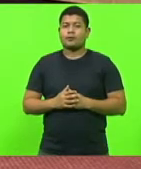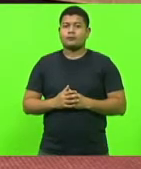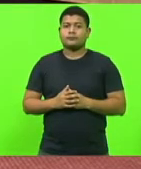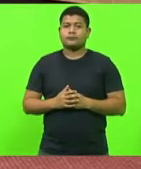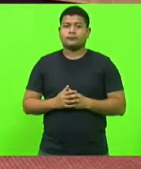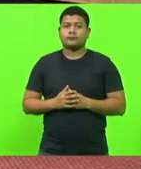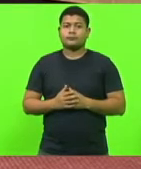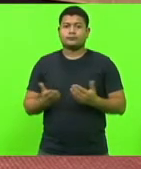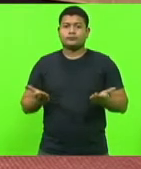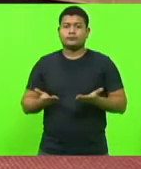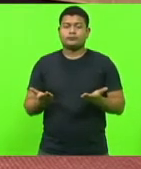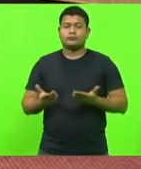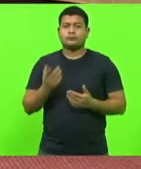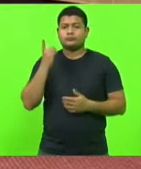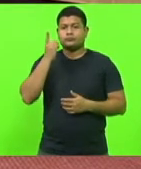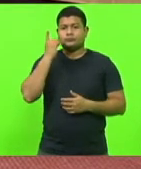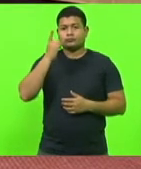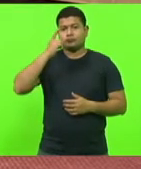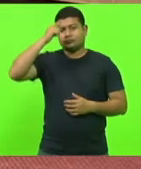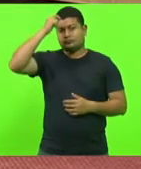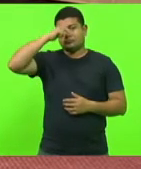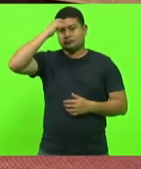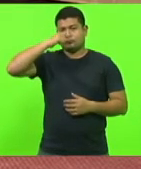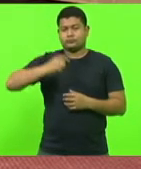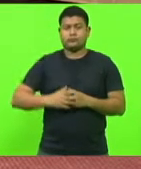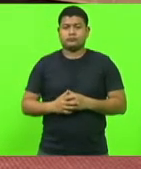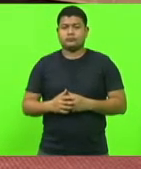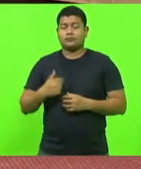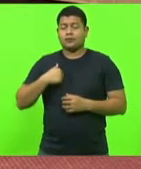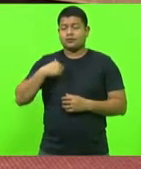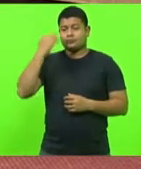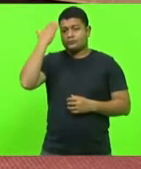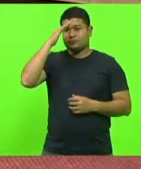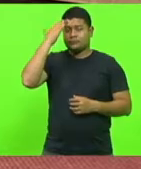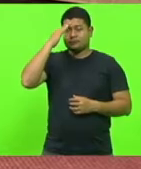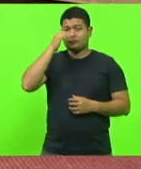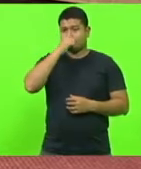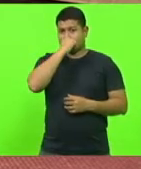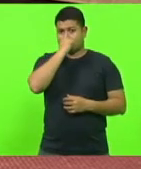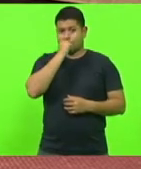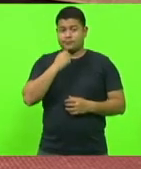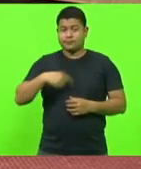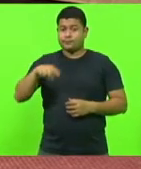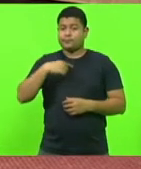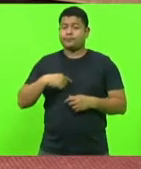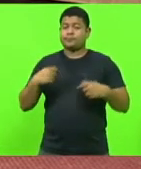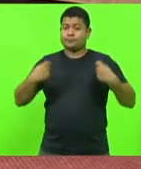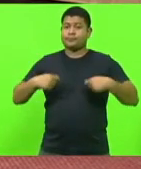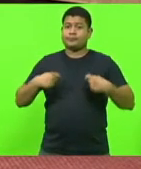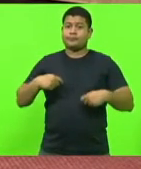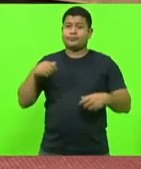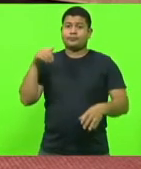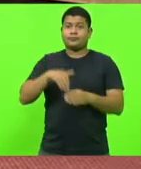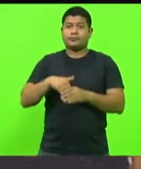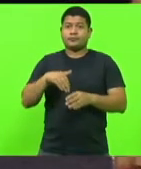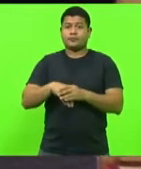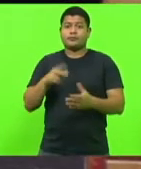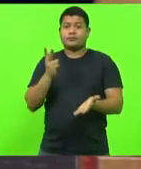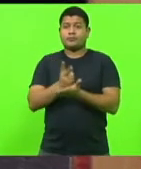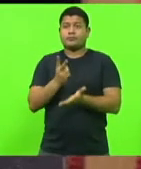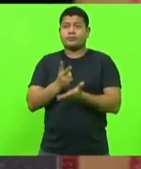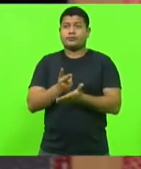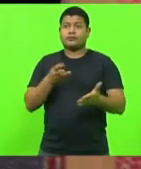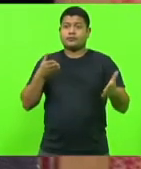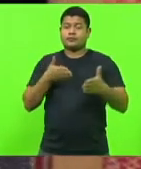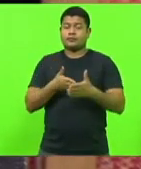Uma palavra ao deputado Maurício Cudilac. Eu entendo que devemos votar pela manutenção